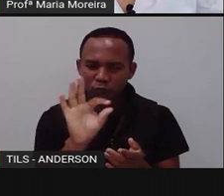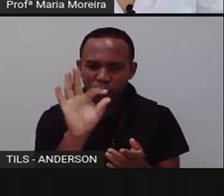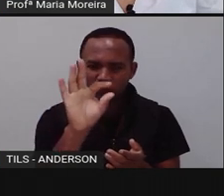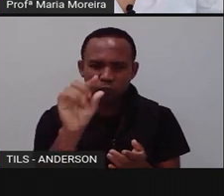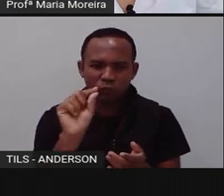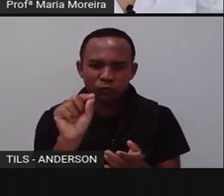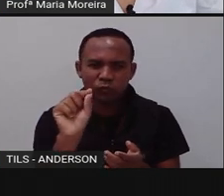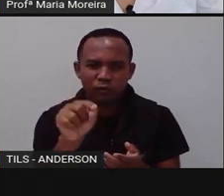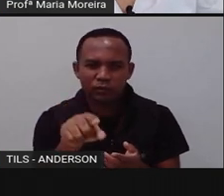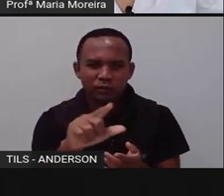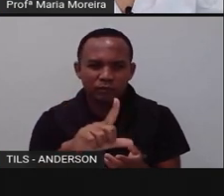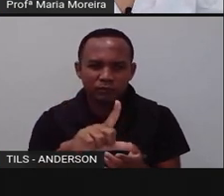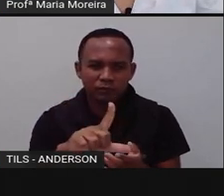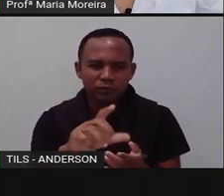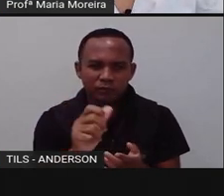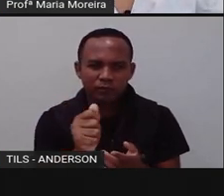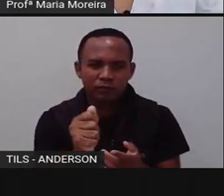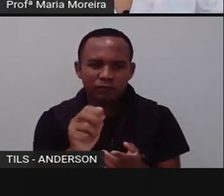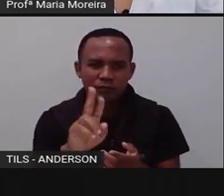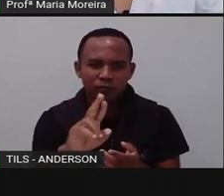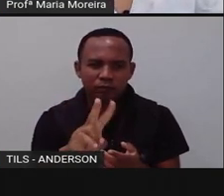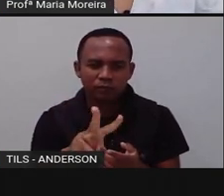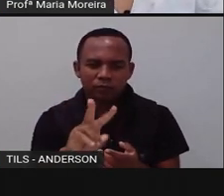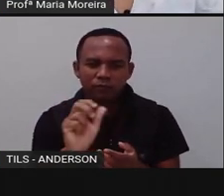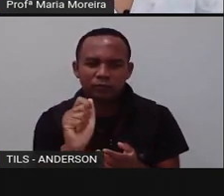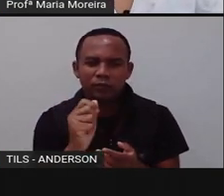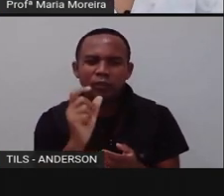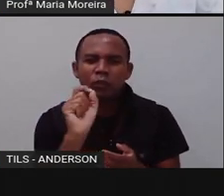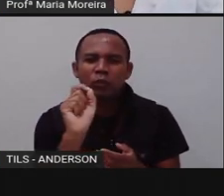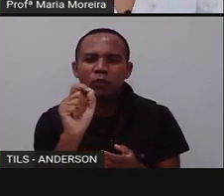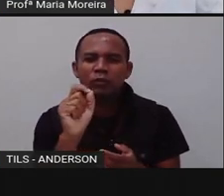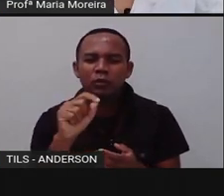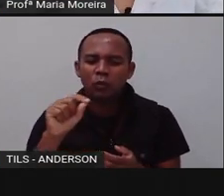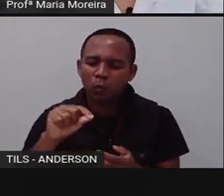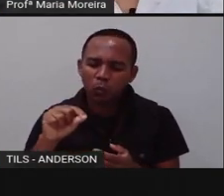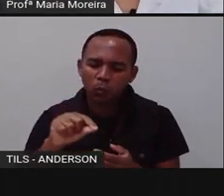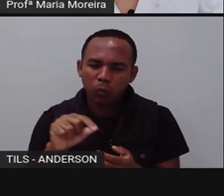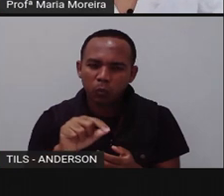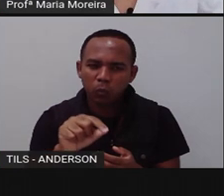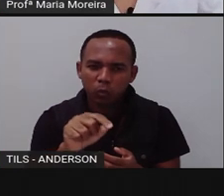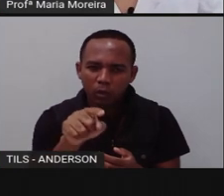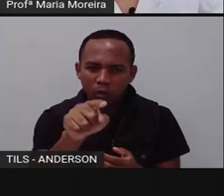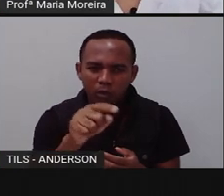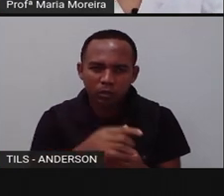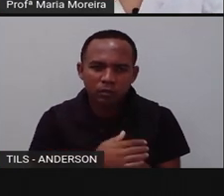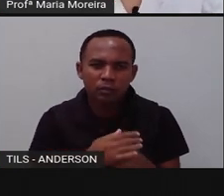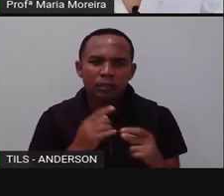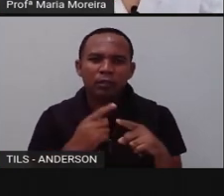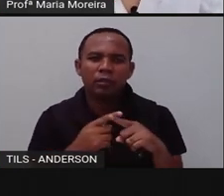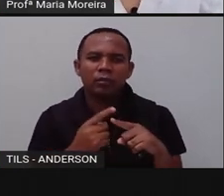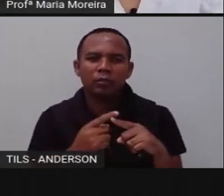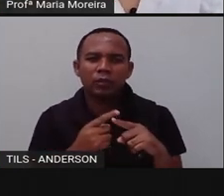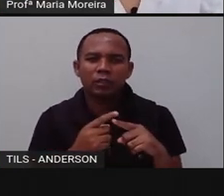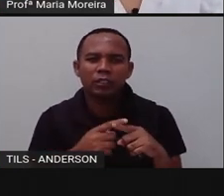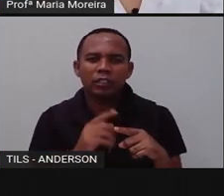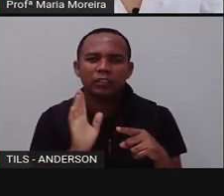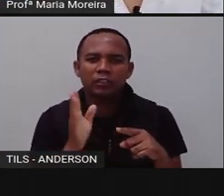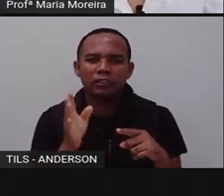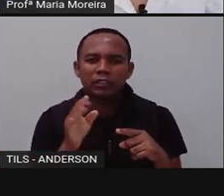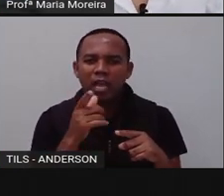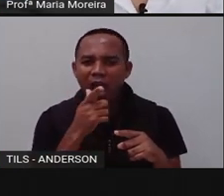A larva do Aedes aegypti representa uma fase aquática do seu ciclo de vida. Olha aí. Por quê? Porque ela já tá o quê?